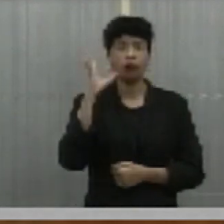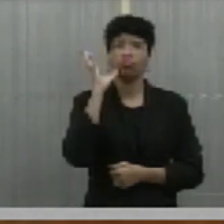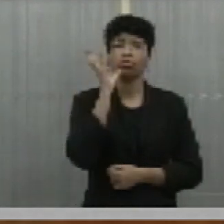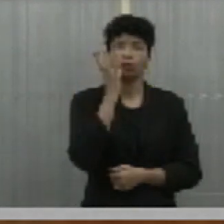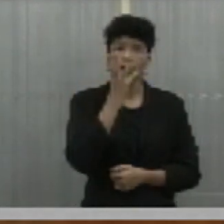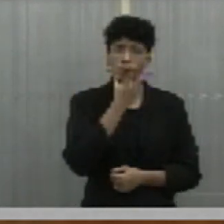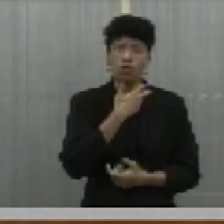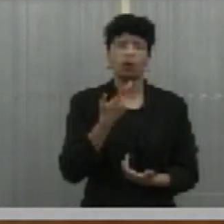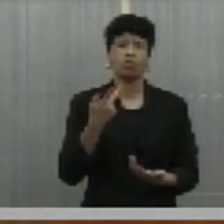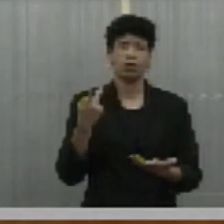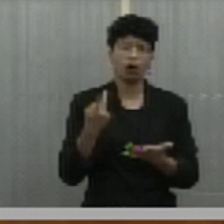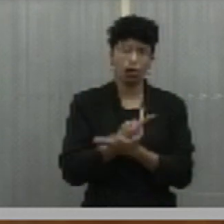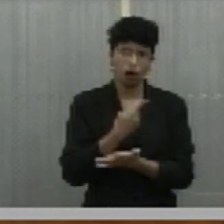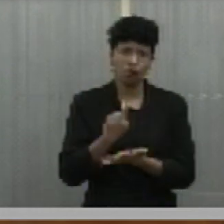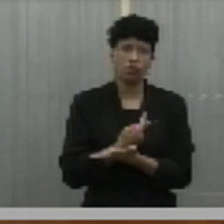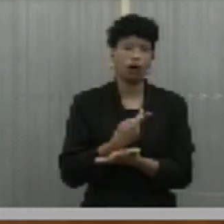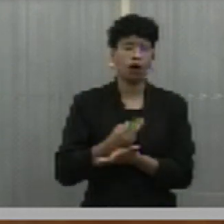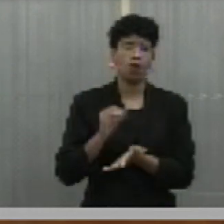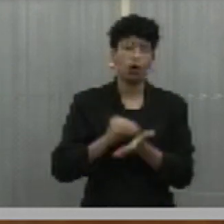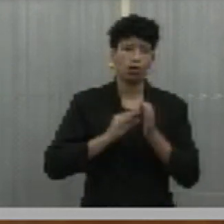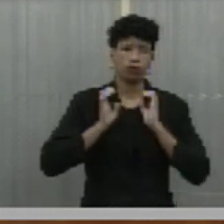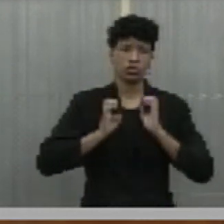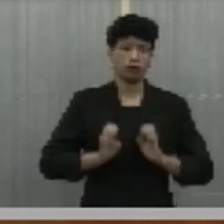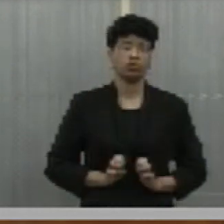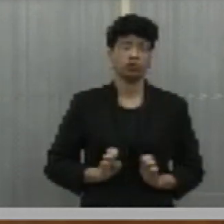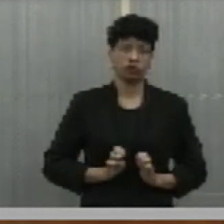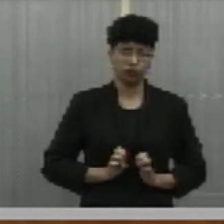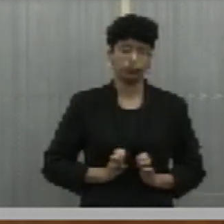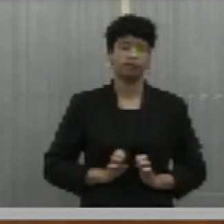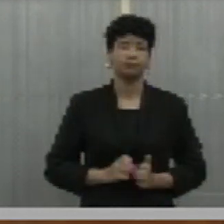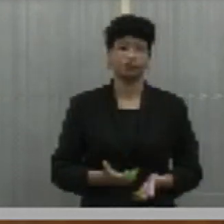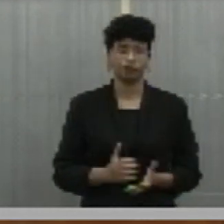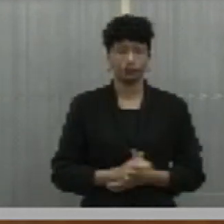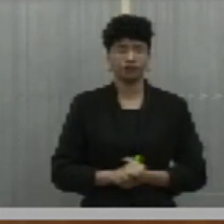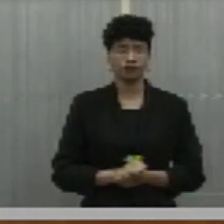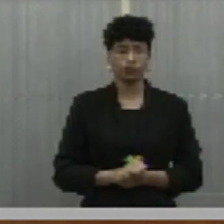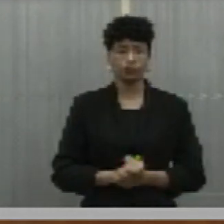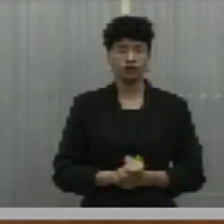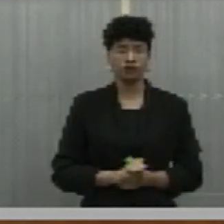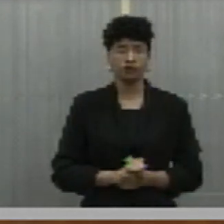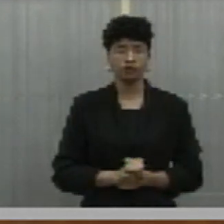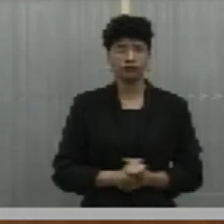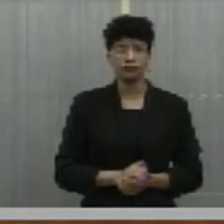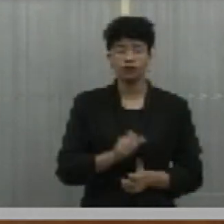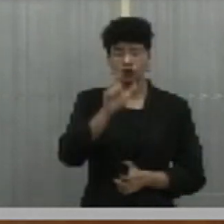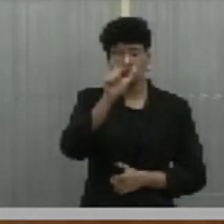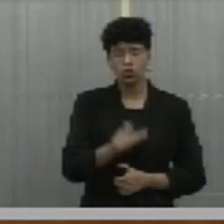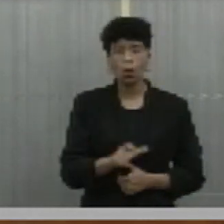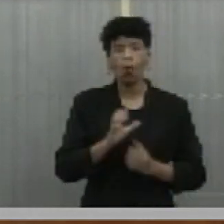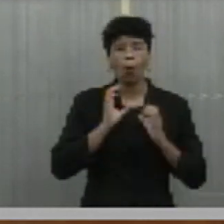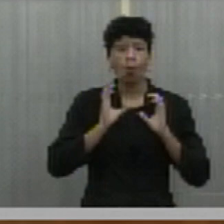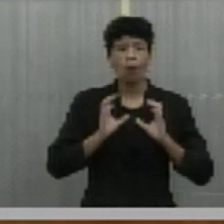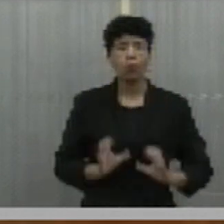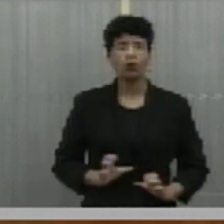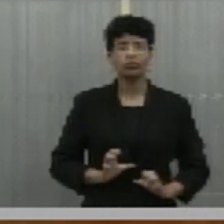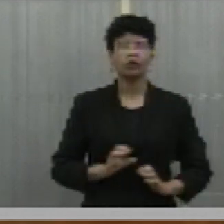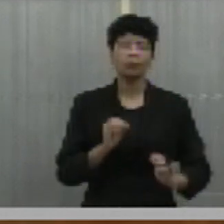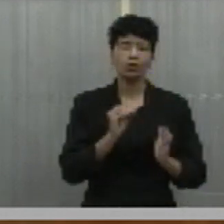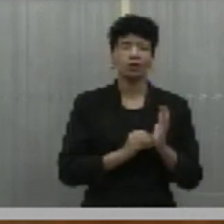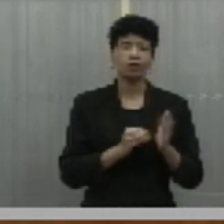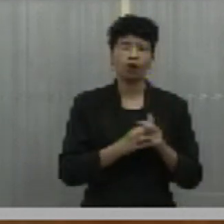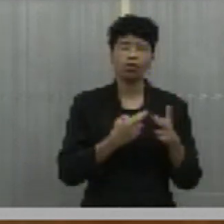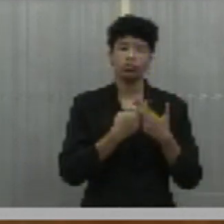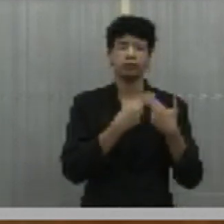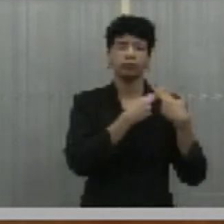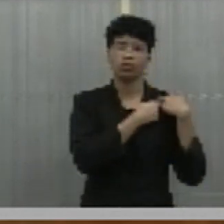desumano. E é esse tipo de ação, de ato de irresponsabilidade